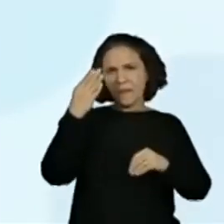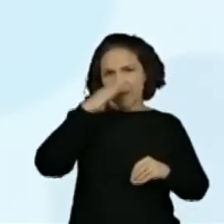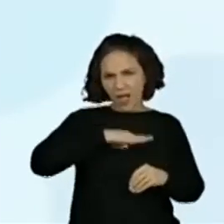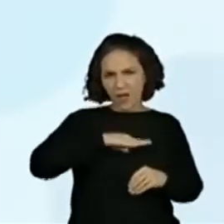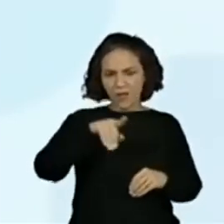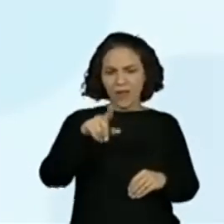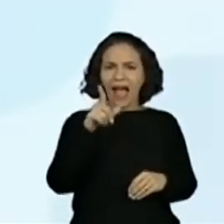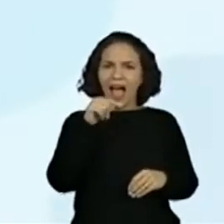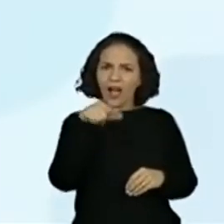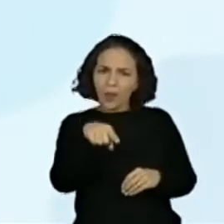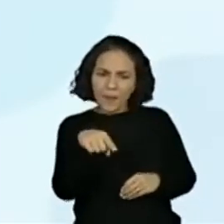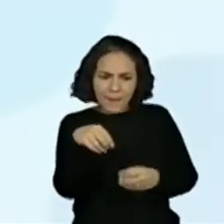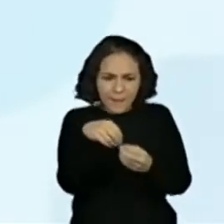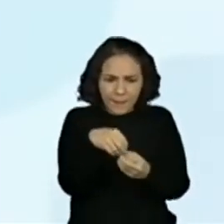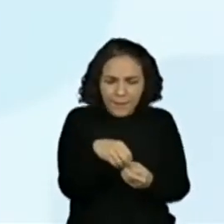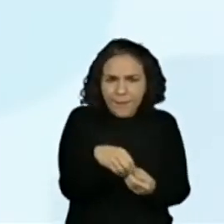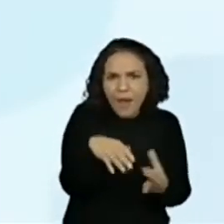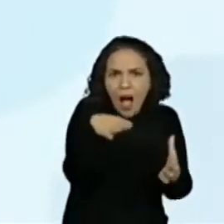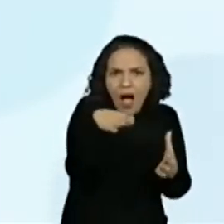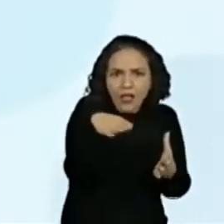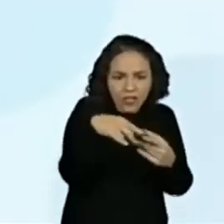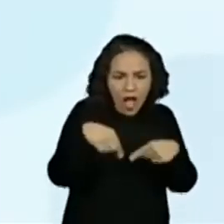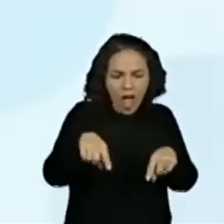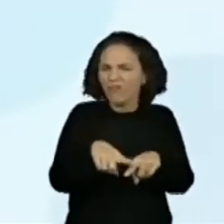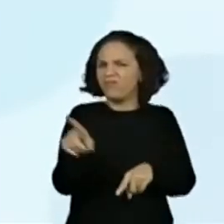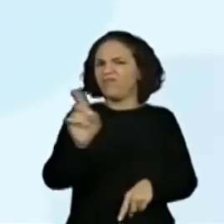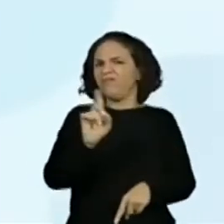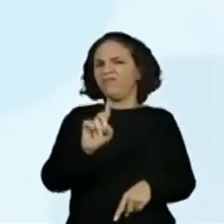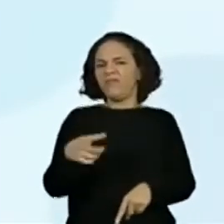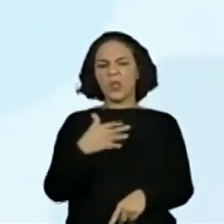acabar com a magia.